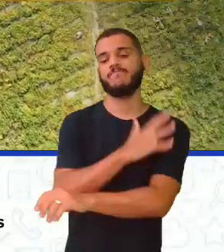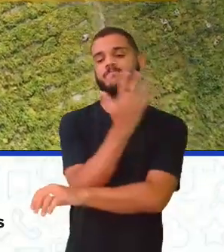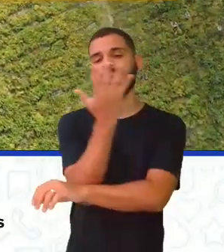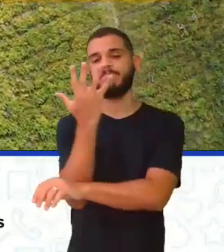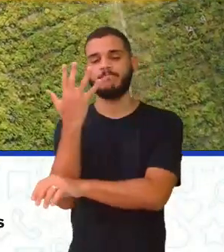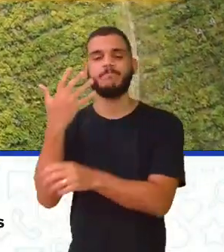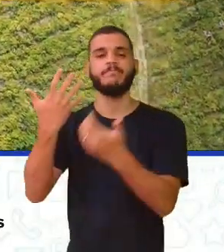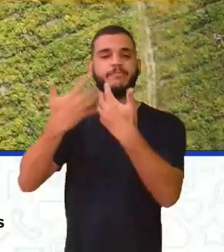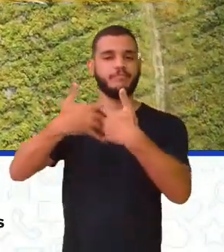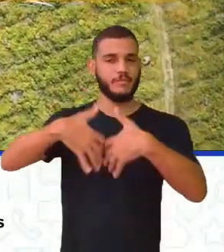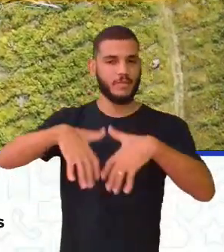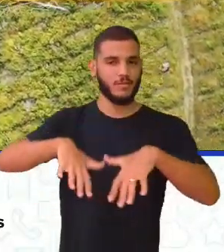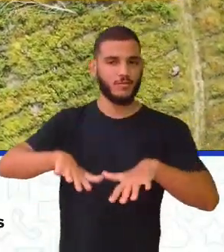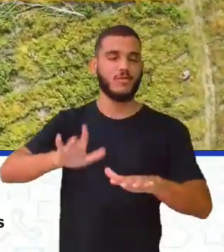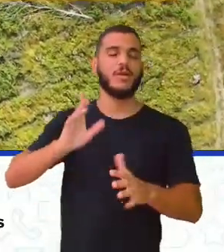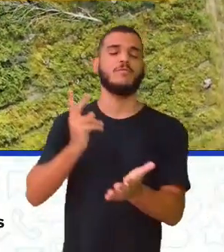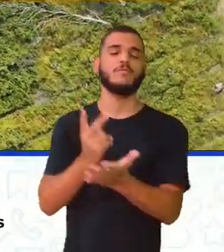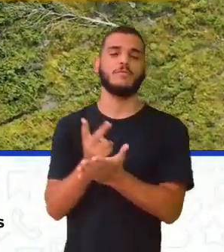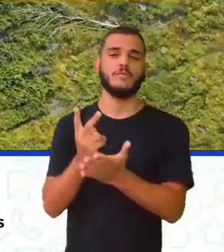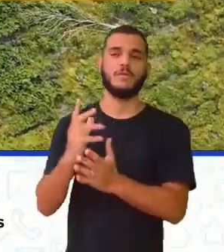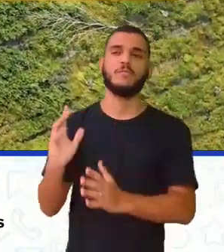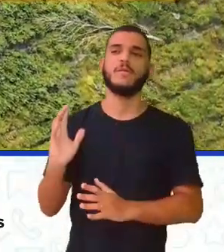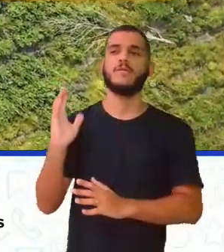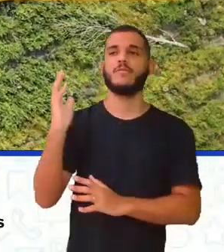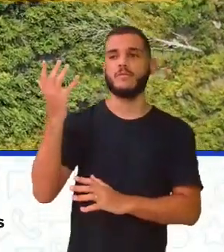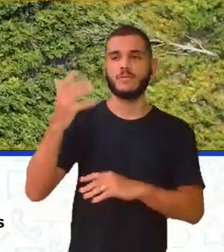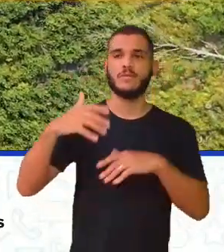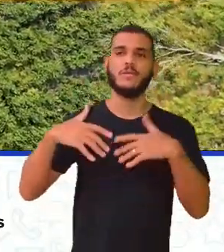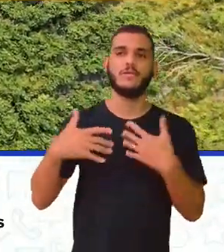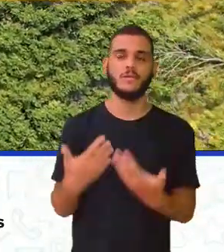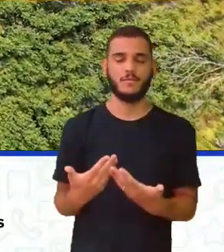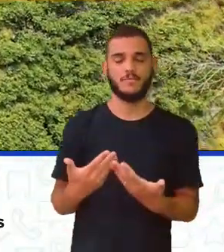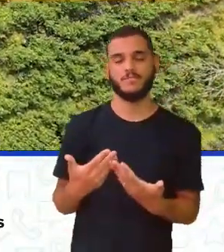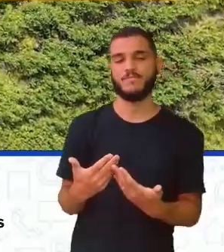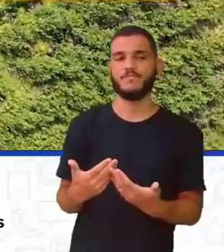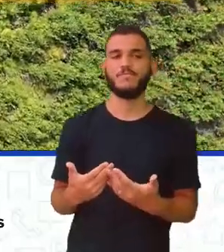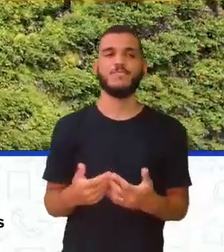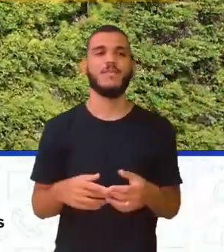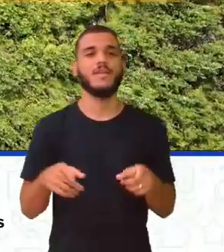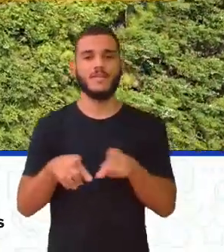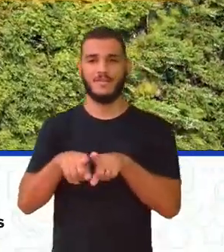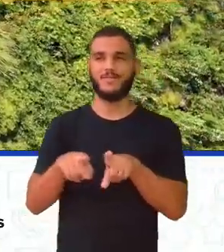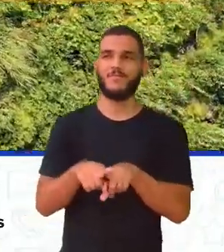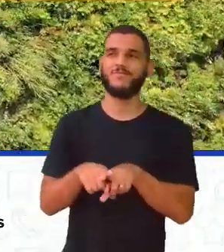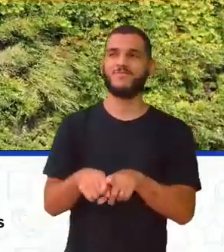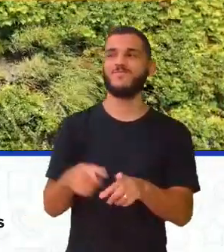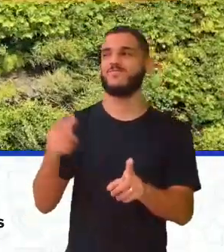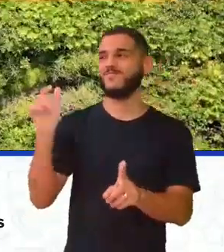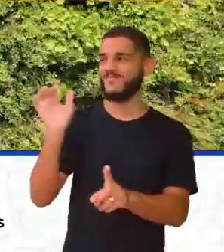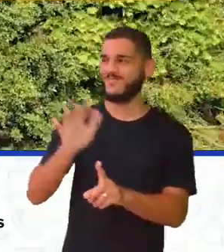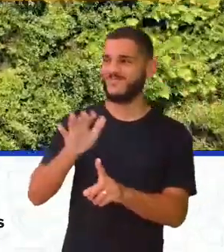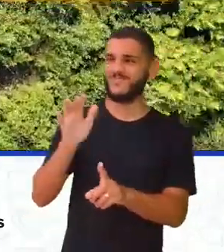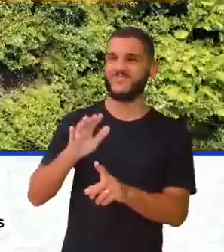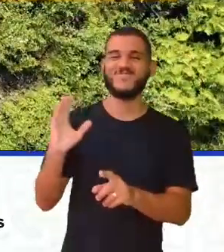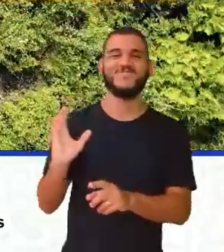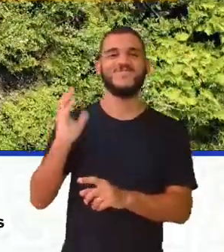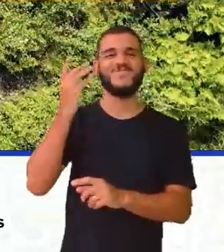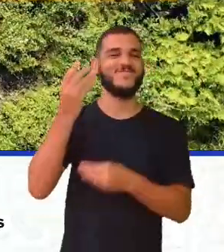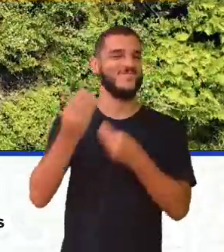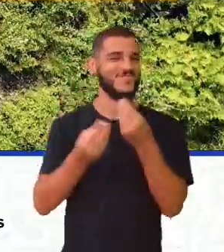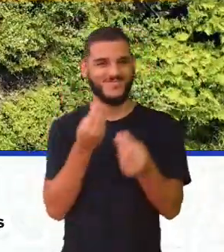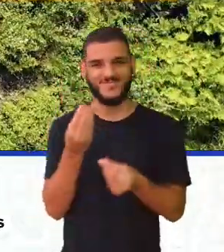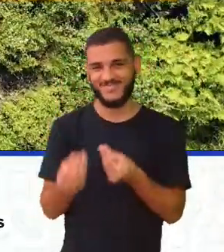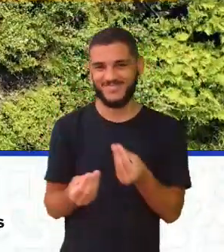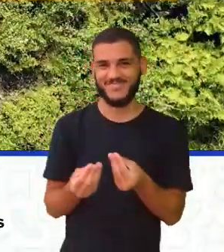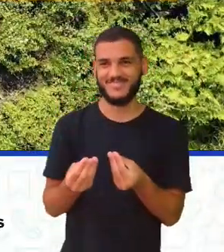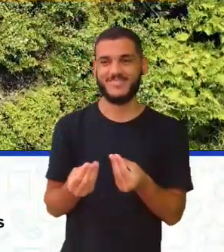-se gradativamente mais complexa. Essa influência acontece de